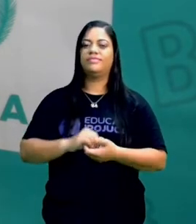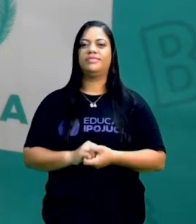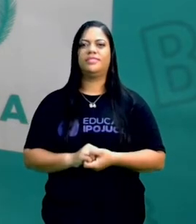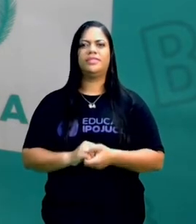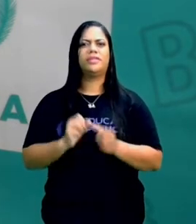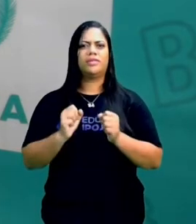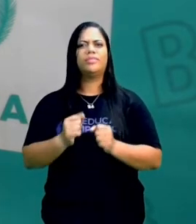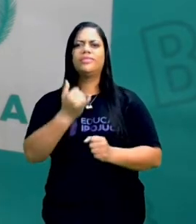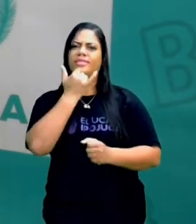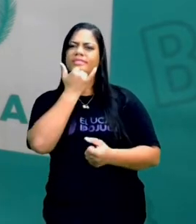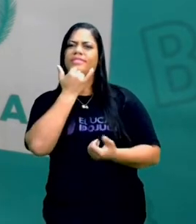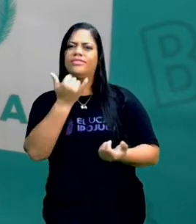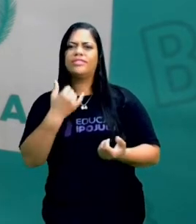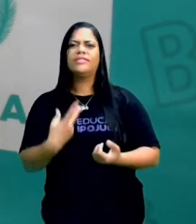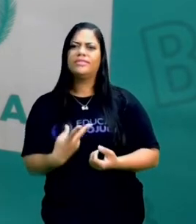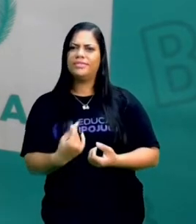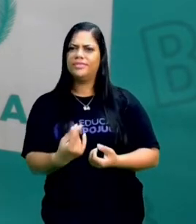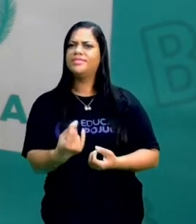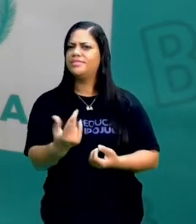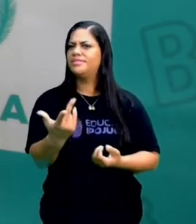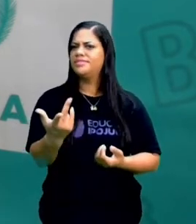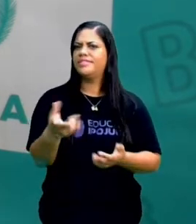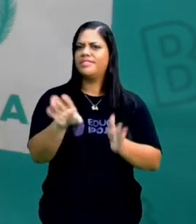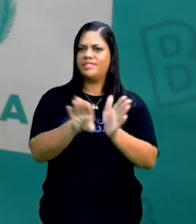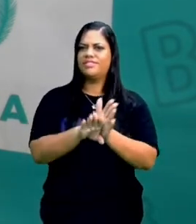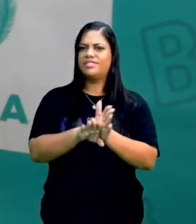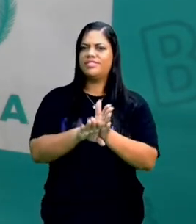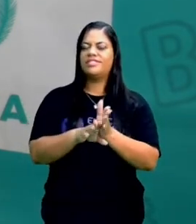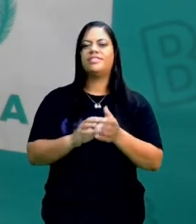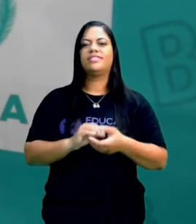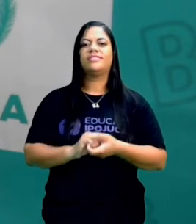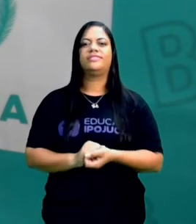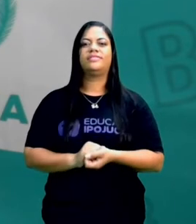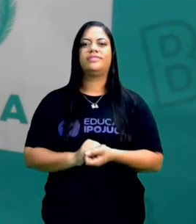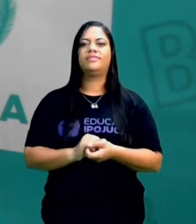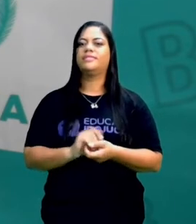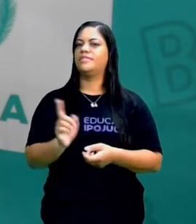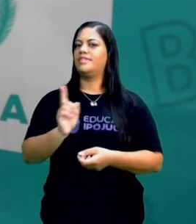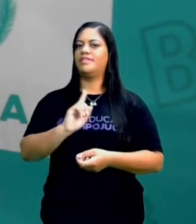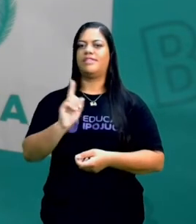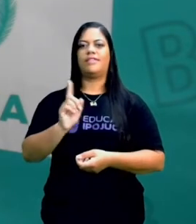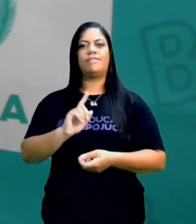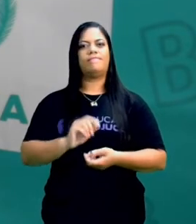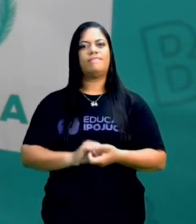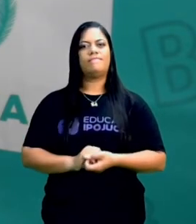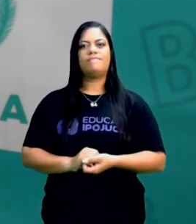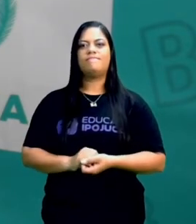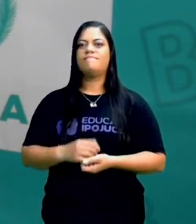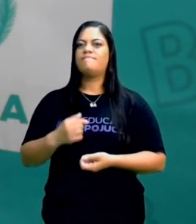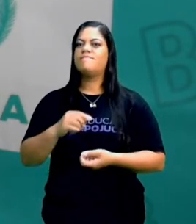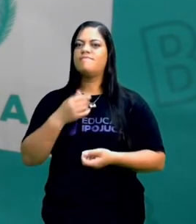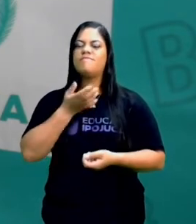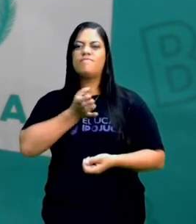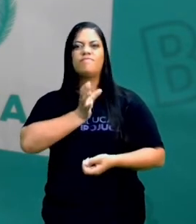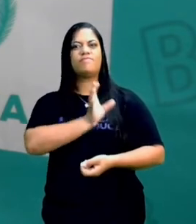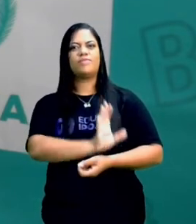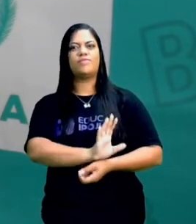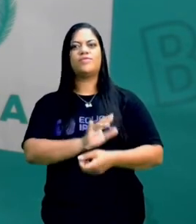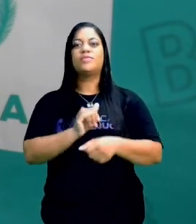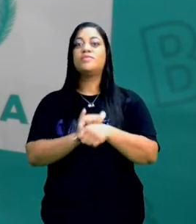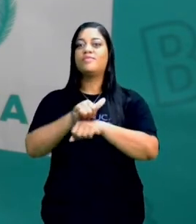poderia desculpar o sapo e deixar o sapozinho chegar até lá, né? E depois falar com ele. Mas não, ele quis se vingar, pá,